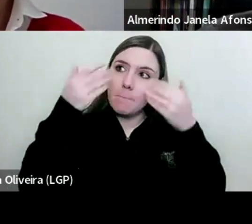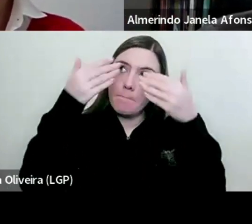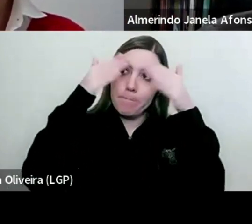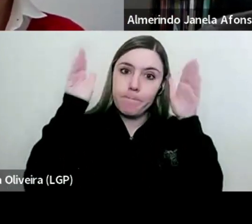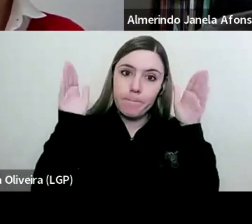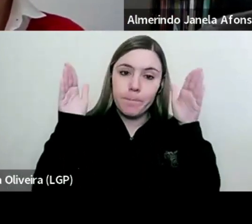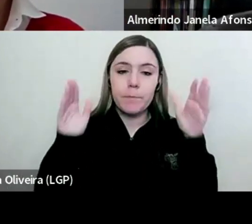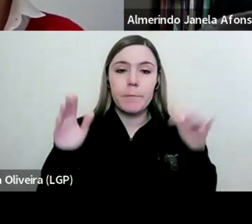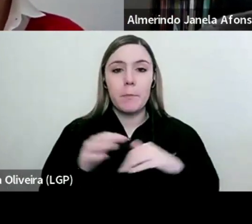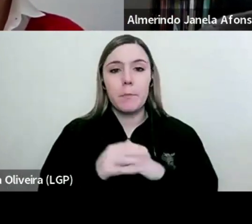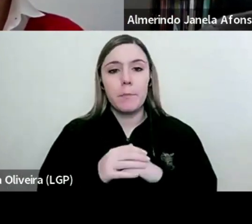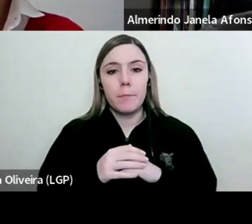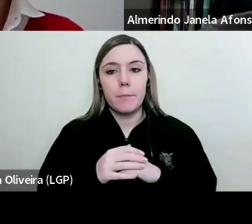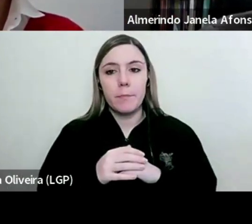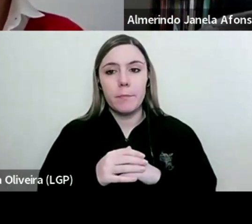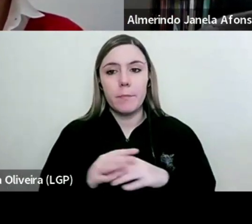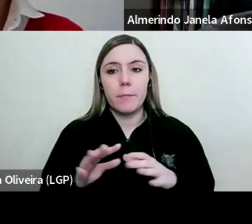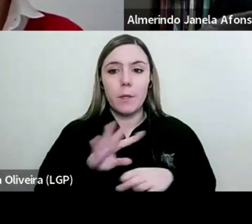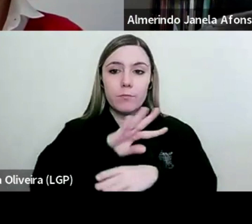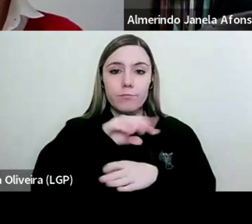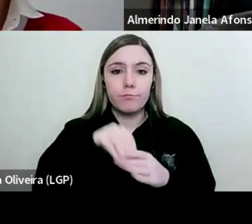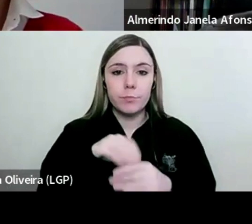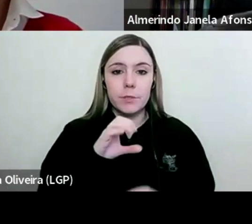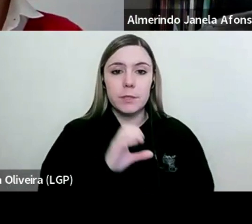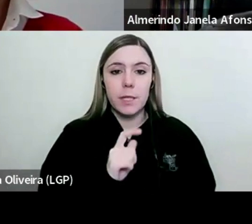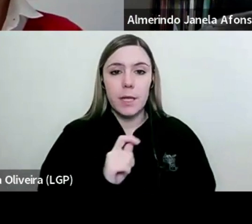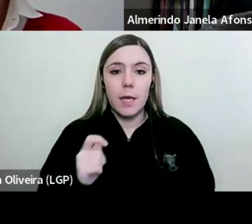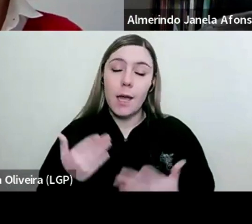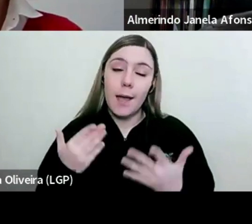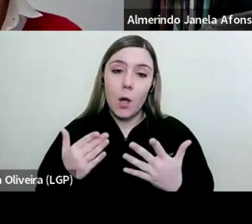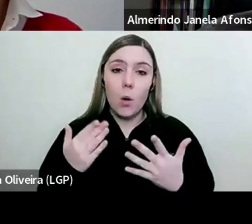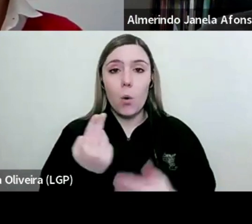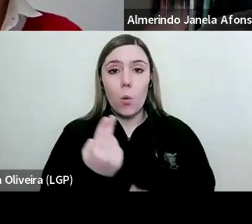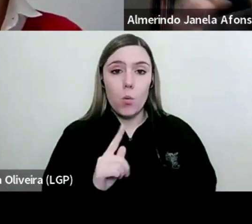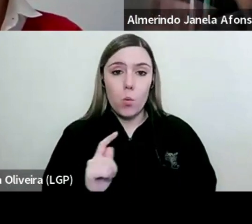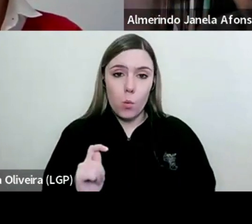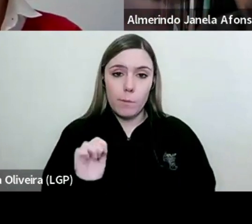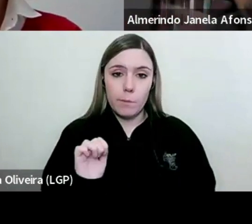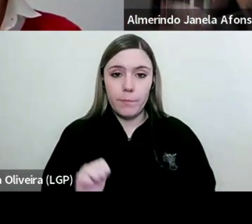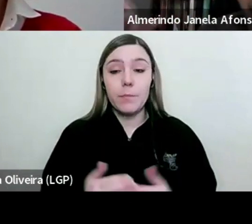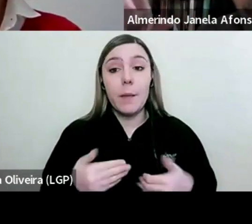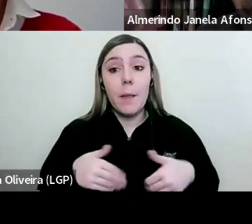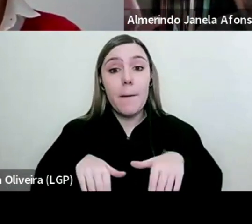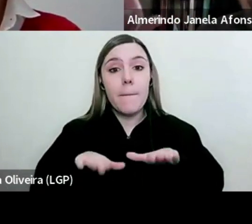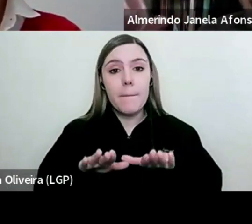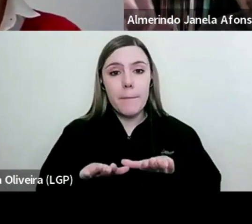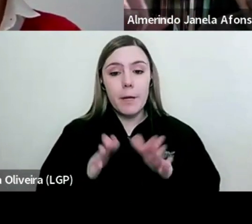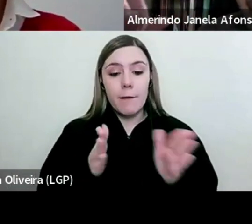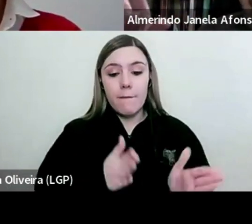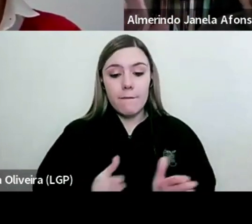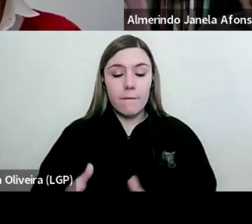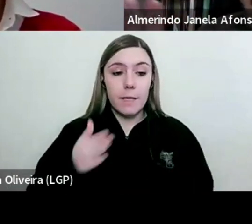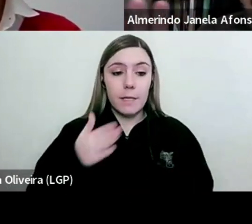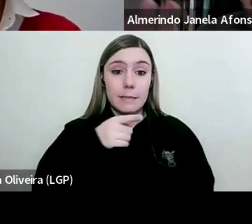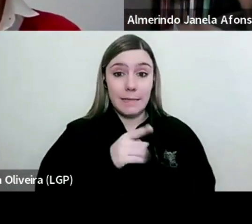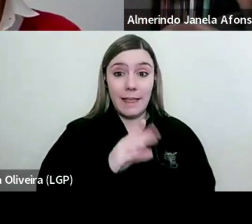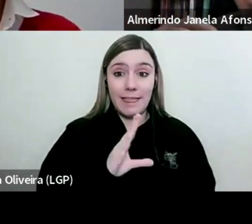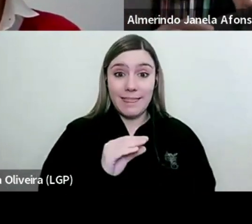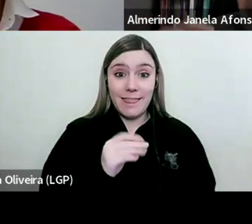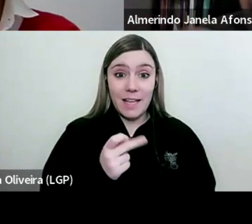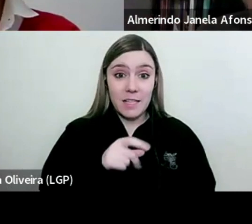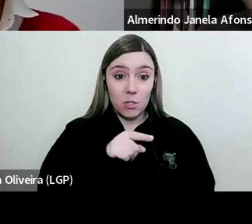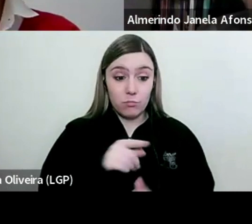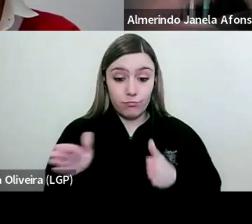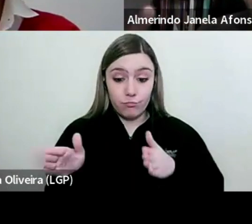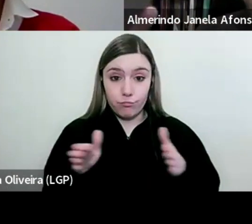a integração na CEE, a atual União Europeia. Mas esse período de 76 ou 86, do meu